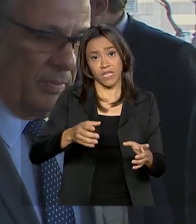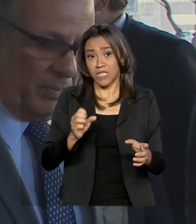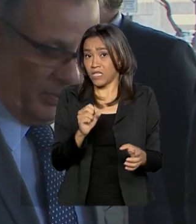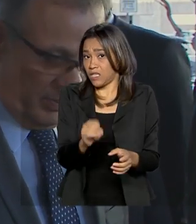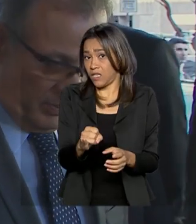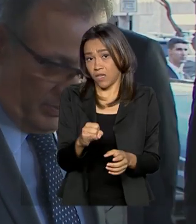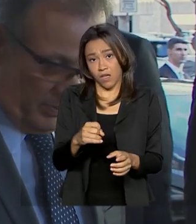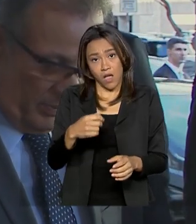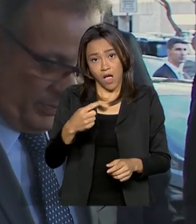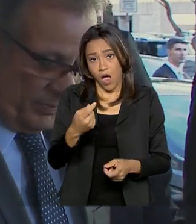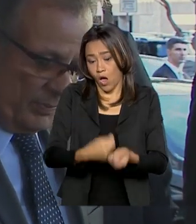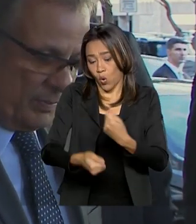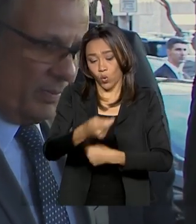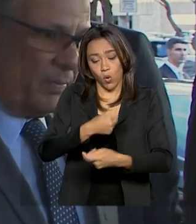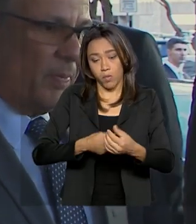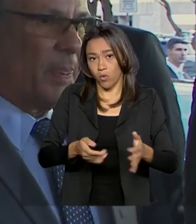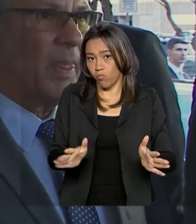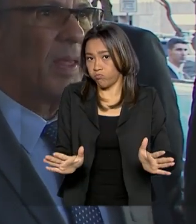rodar,